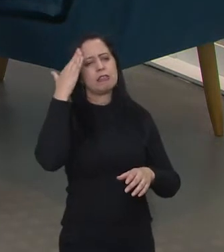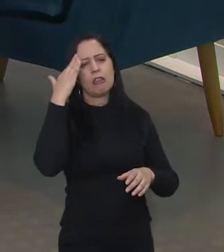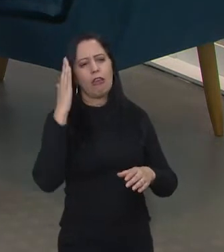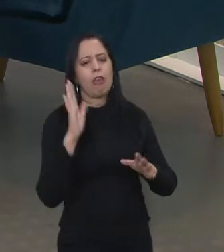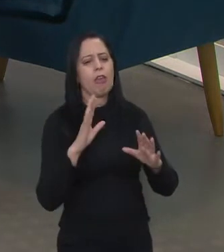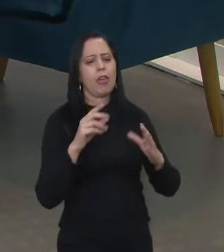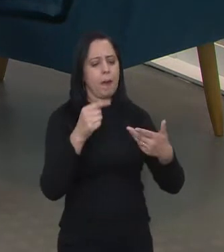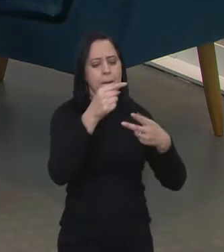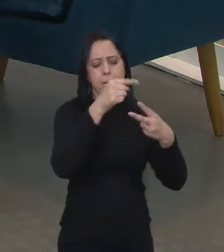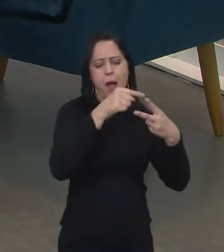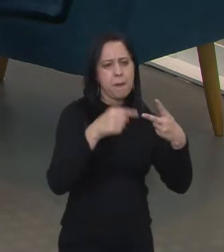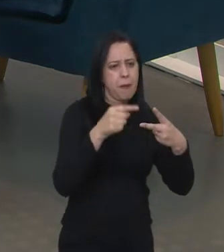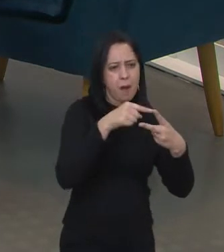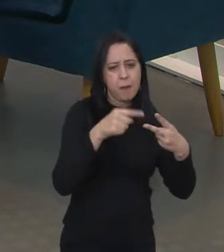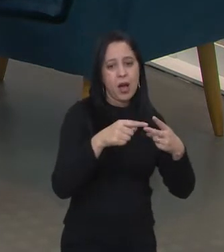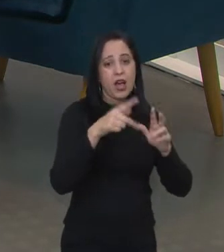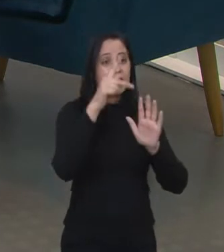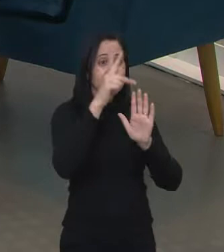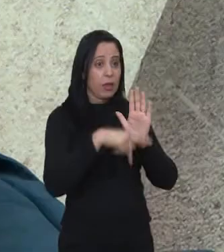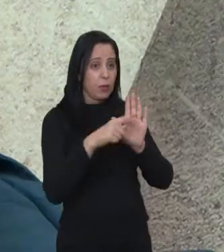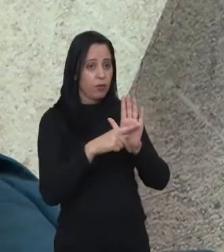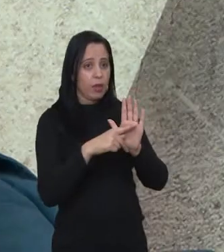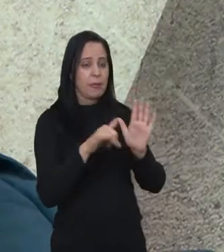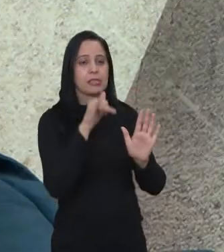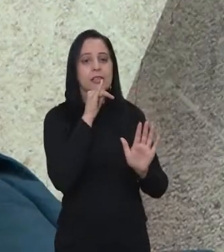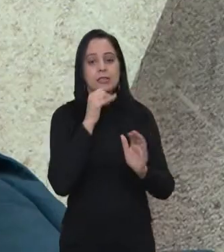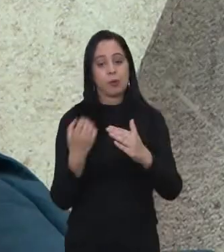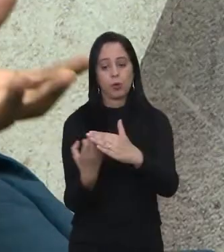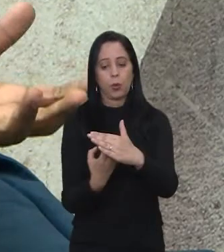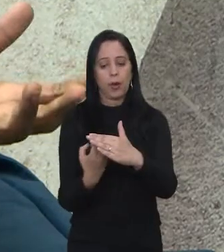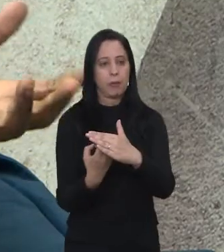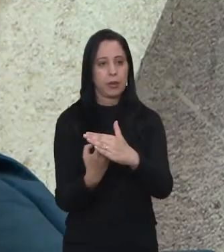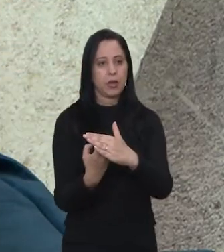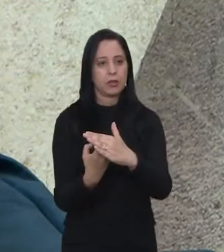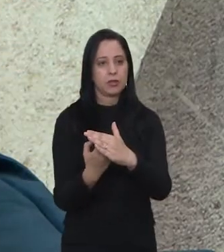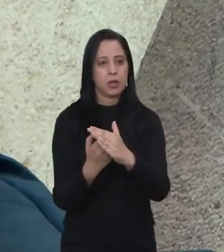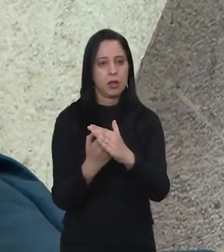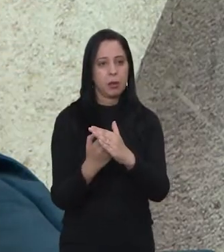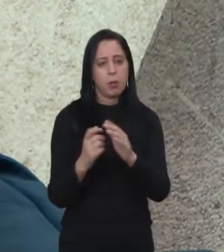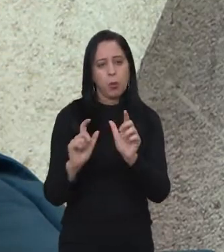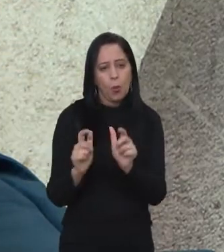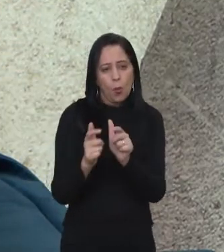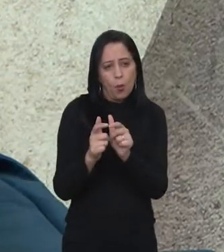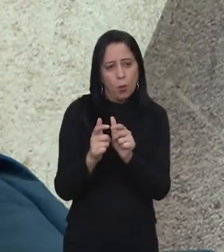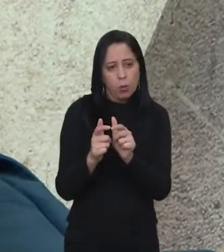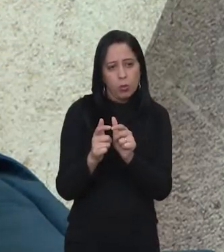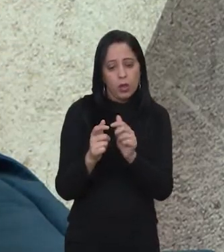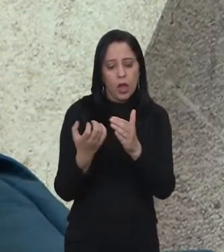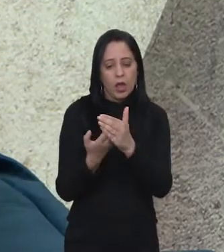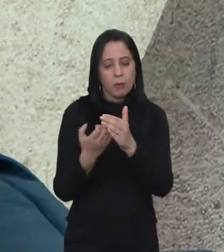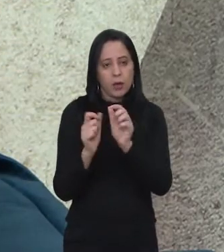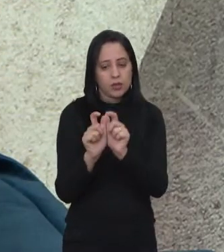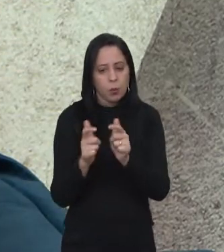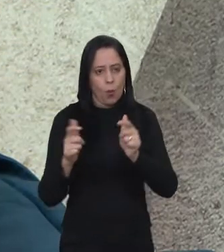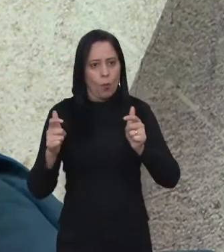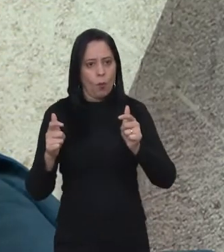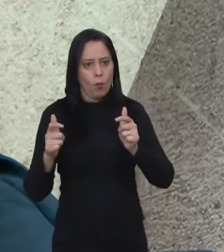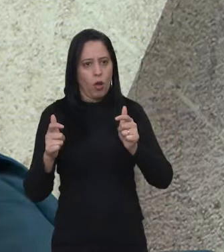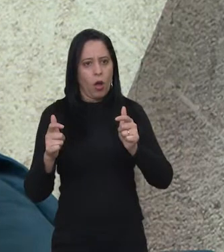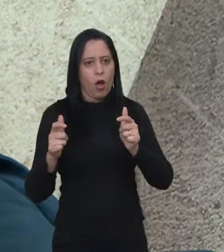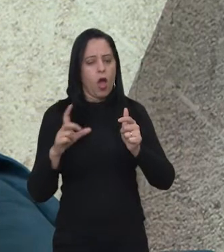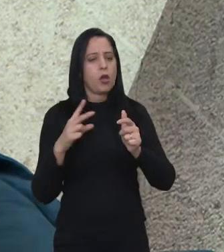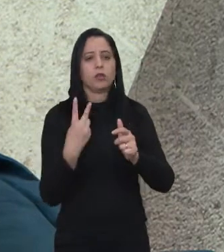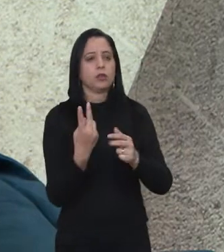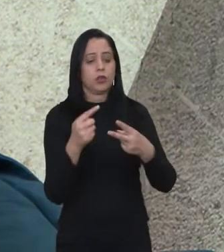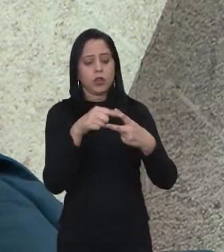Growth Scale. Então, tem programas específicos para níveis de maturidade das empresas. E aí, o Nexus, ele trabalha com três